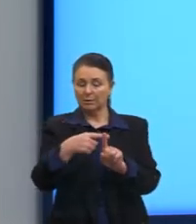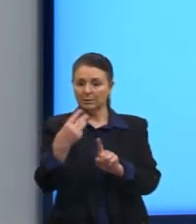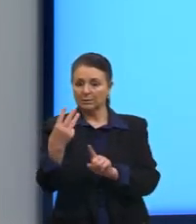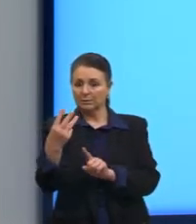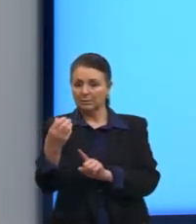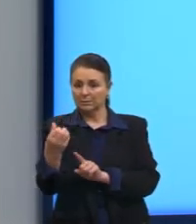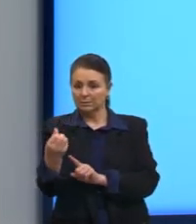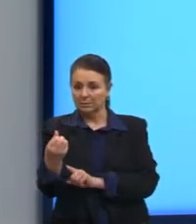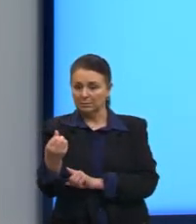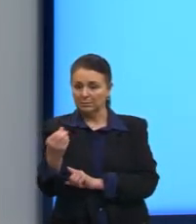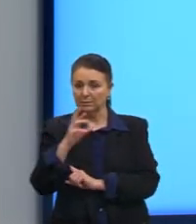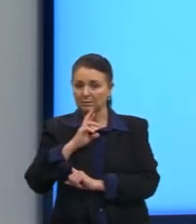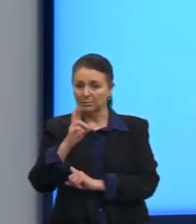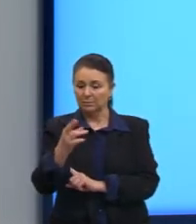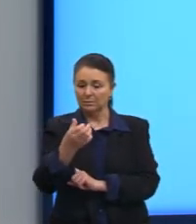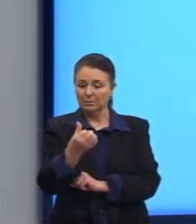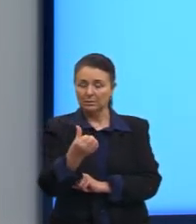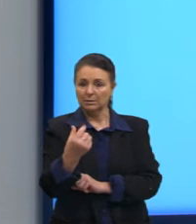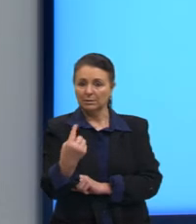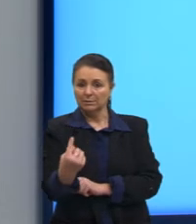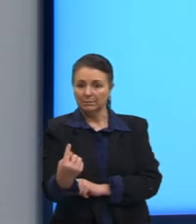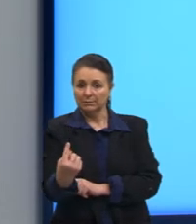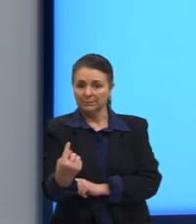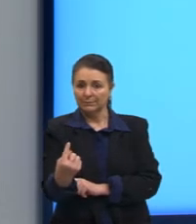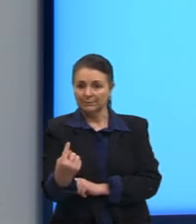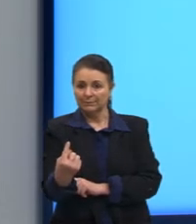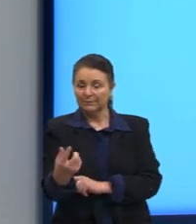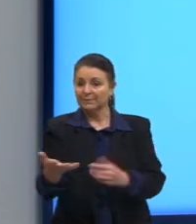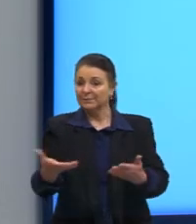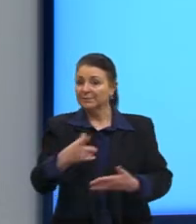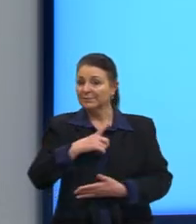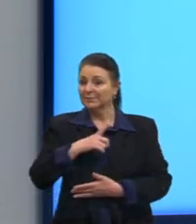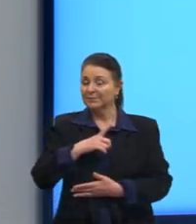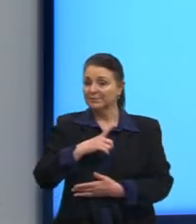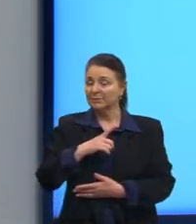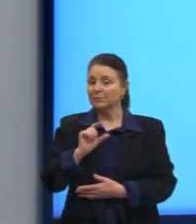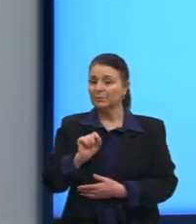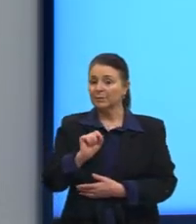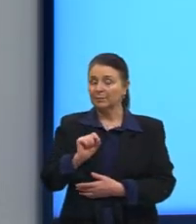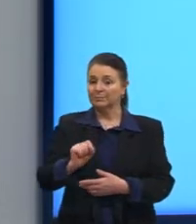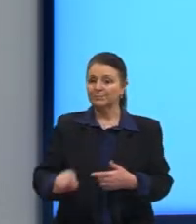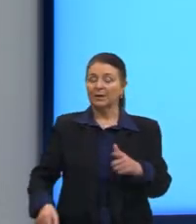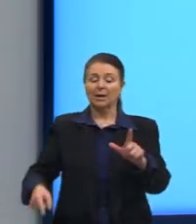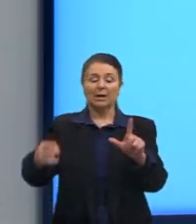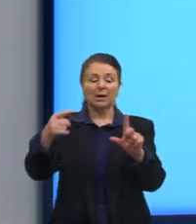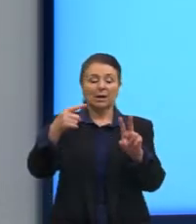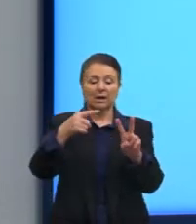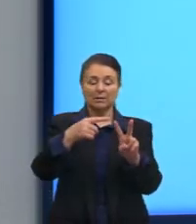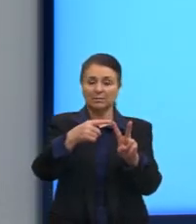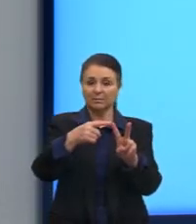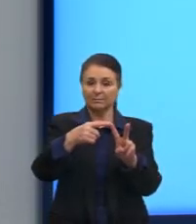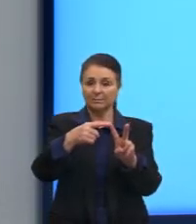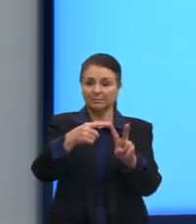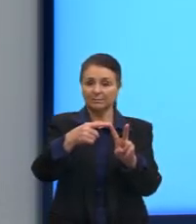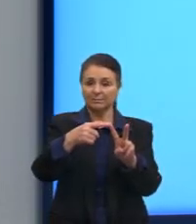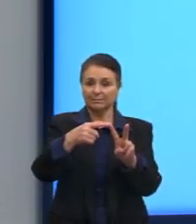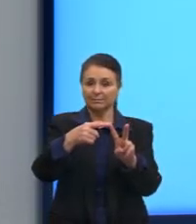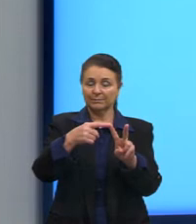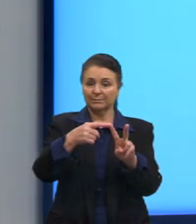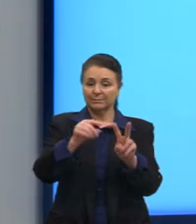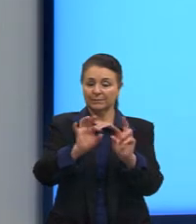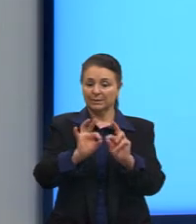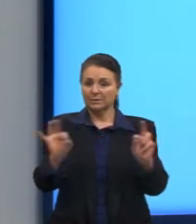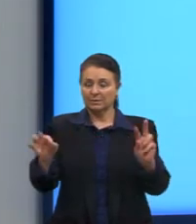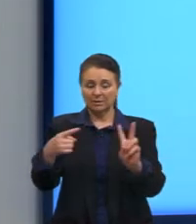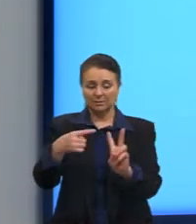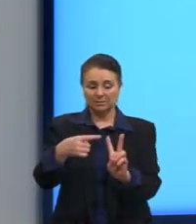que resulta em 61. Nesse momento, nós utilizamos, então, a raiz quadrada, né? A distância